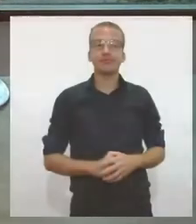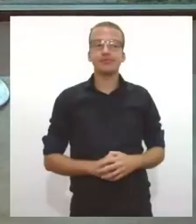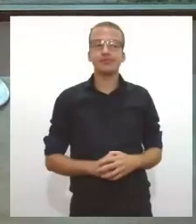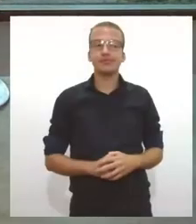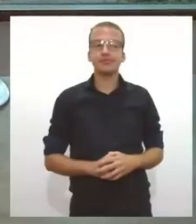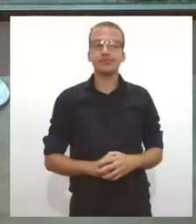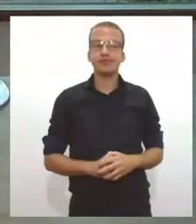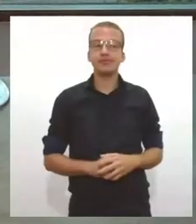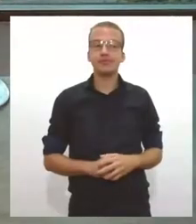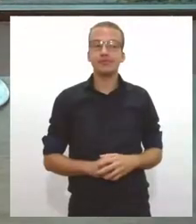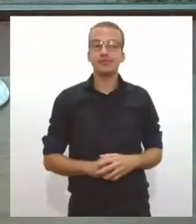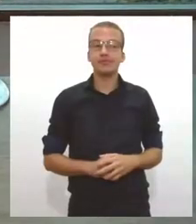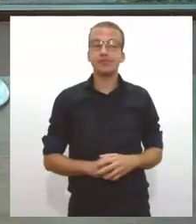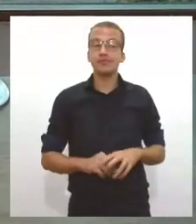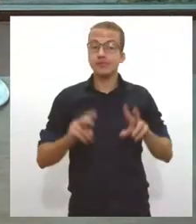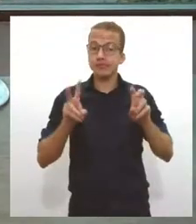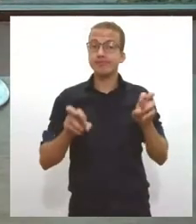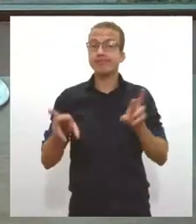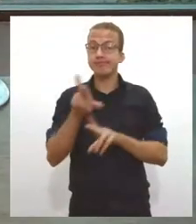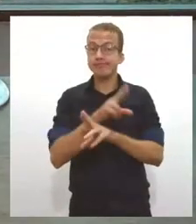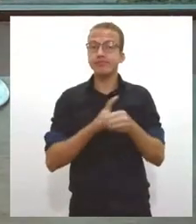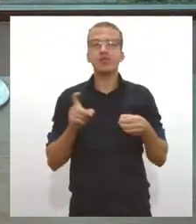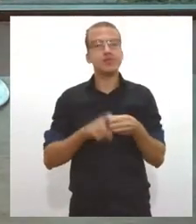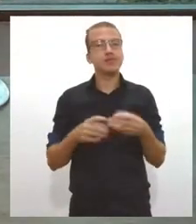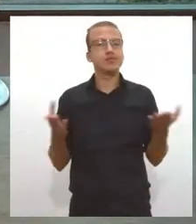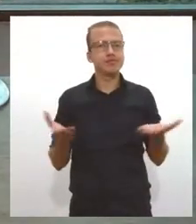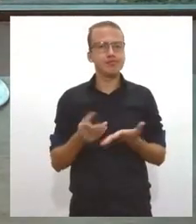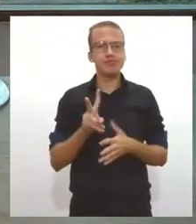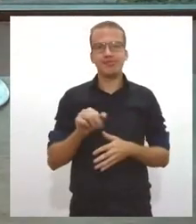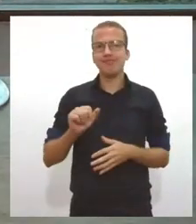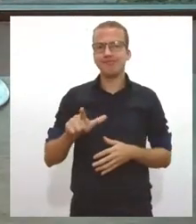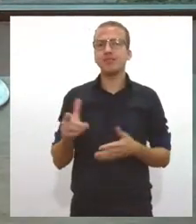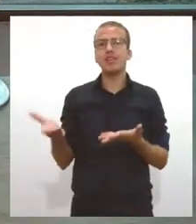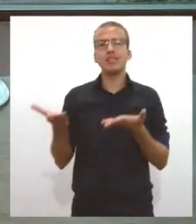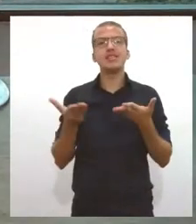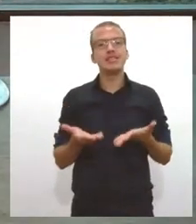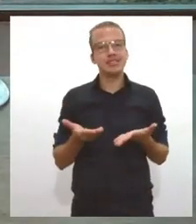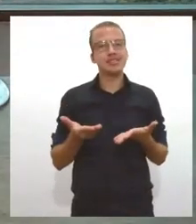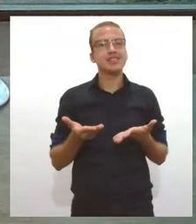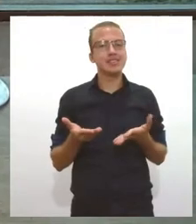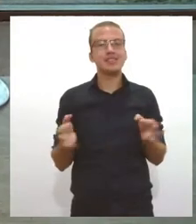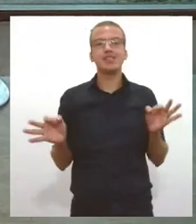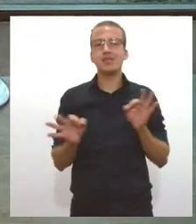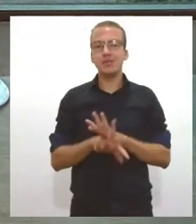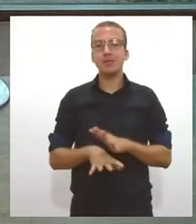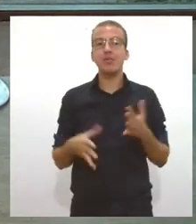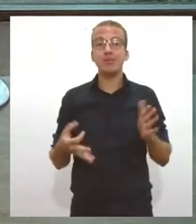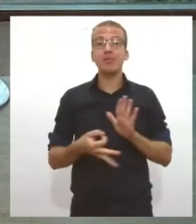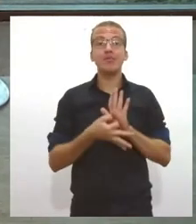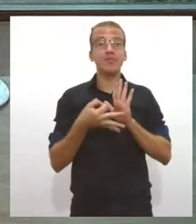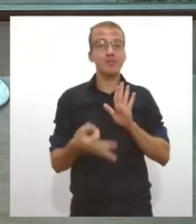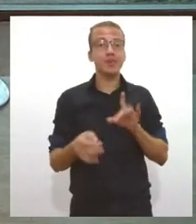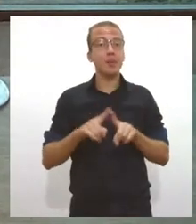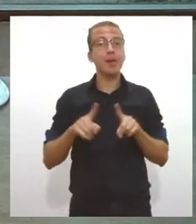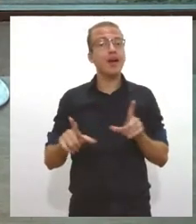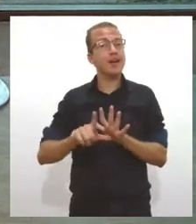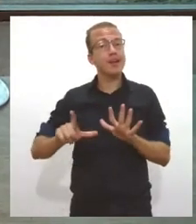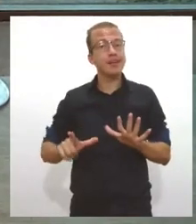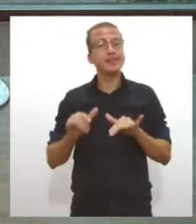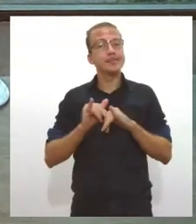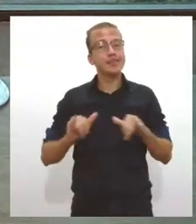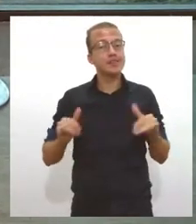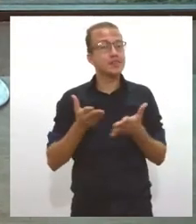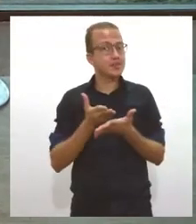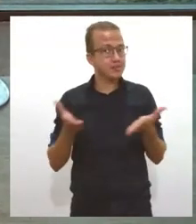O Além da Pauta está de volta. A Valquíria Milão já está posicionada para participar do programa, mas antes temos uma notícia para você. Uma